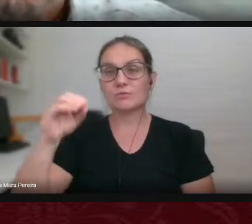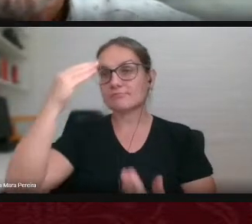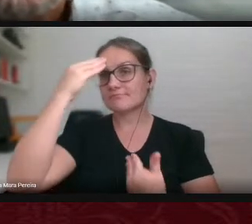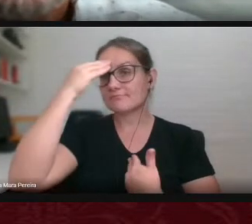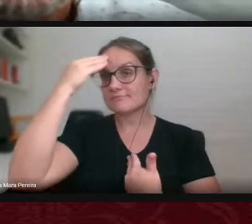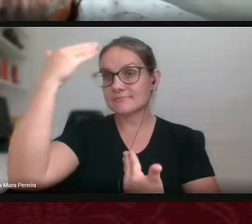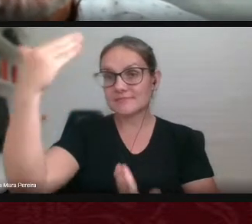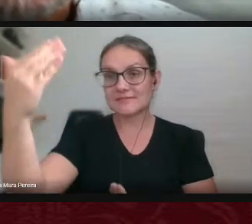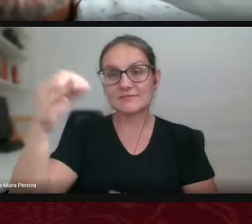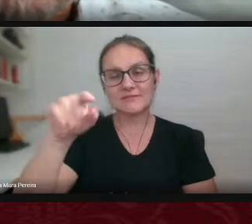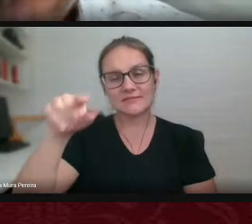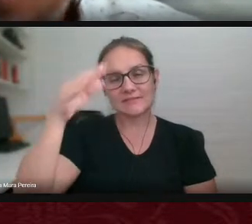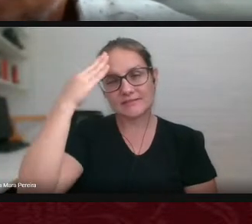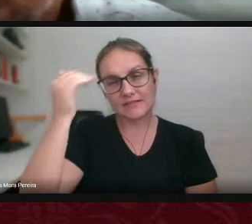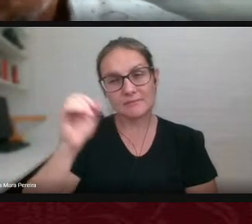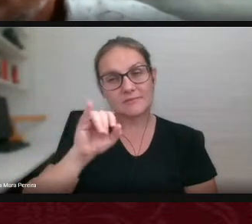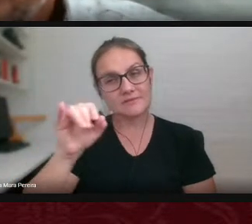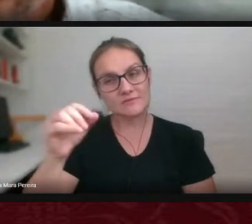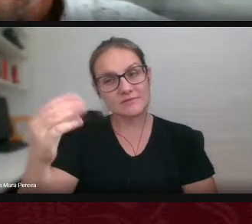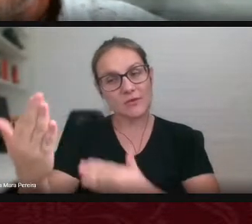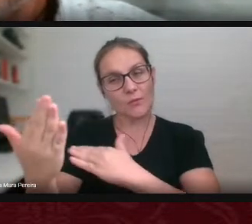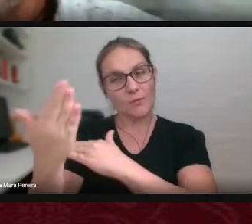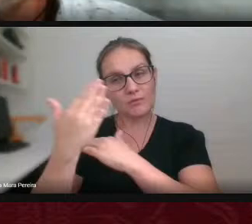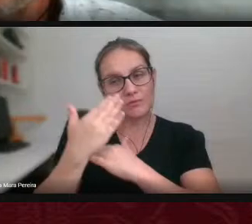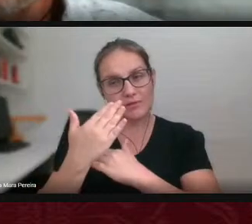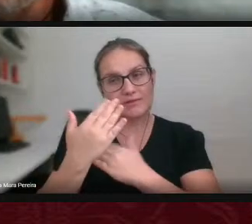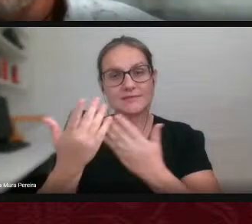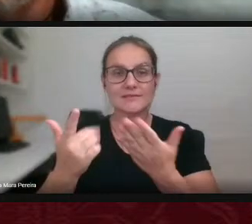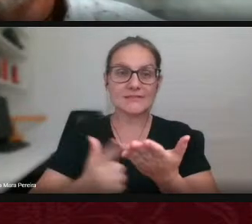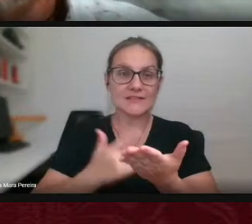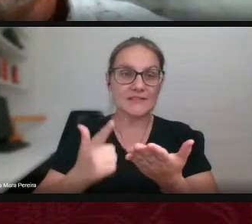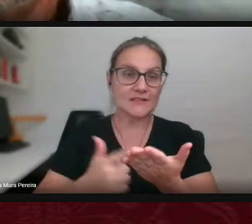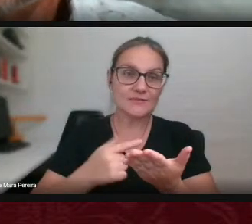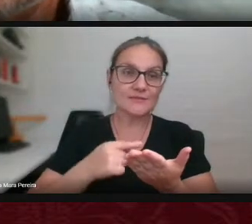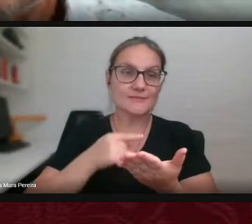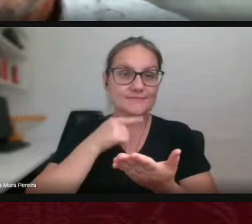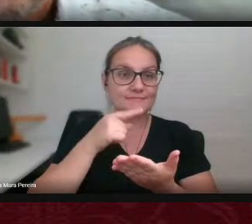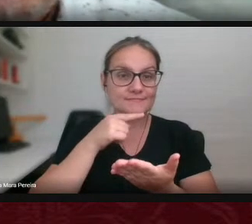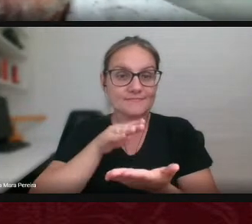que se não fosse por você esse livro também não sairia